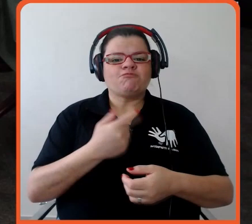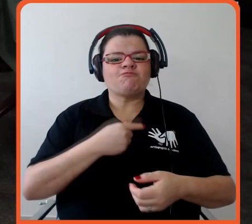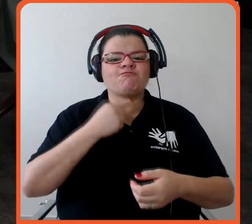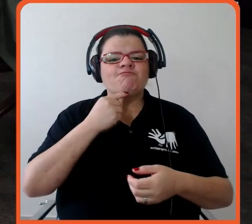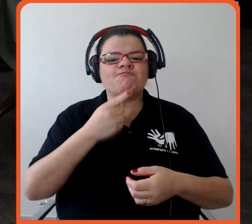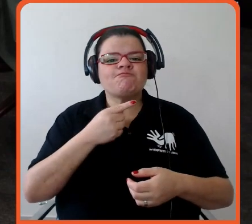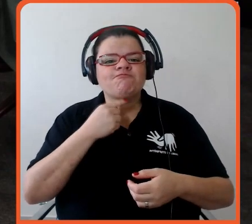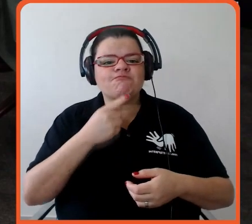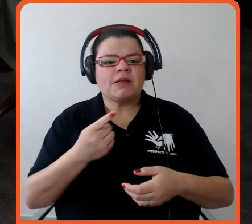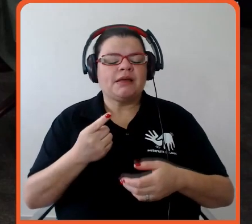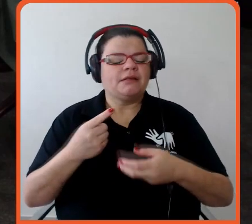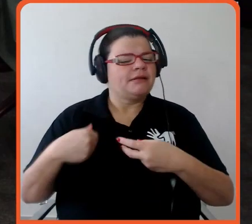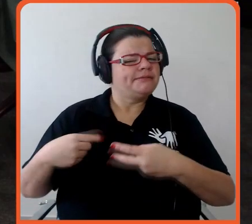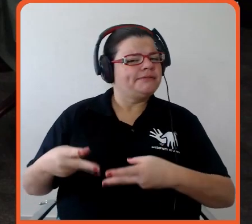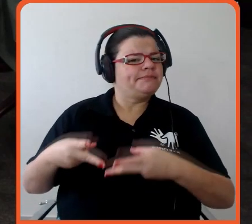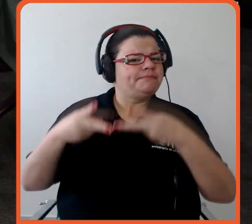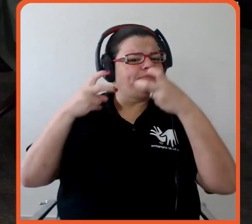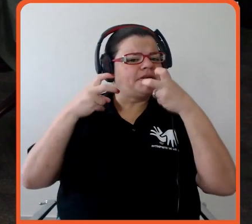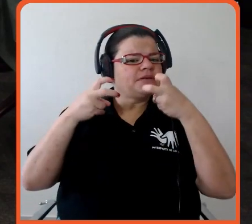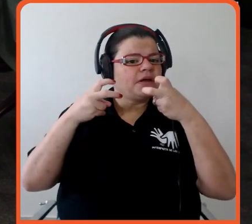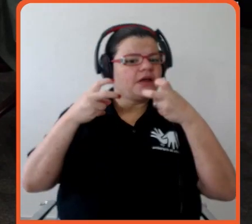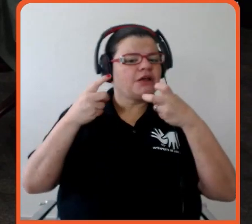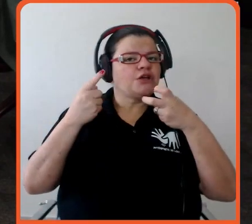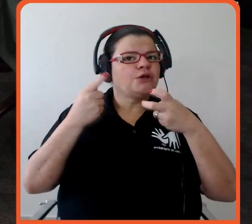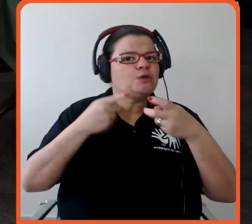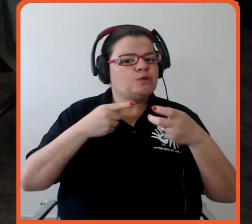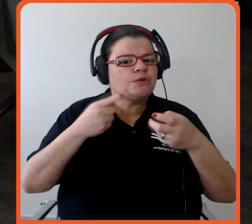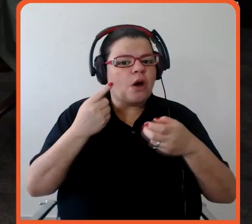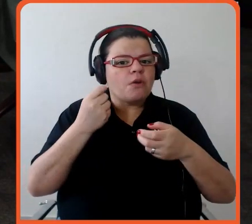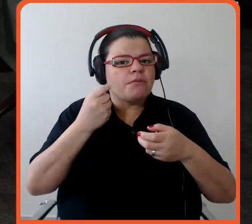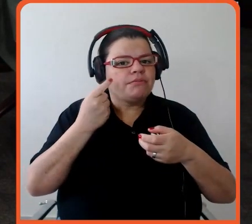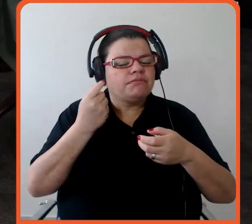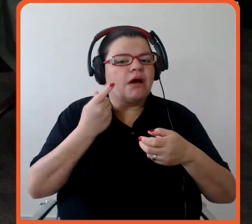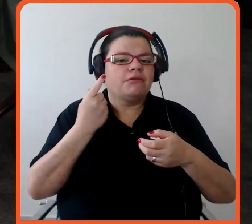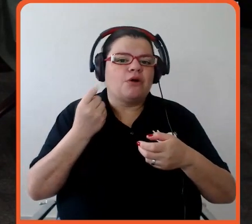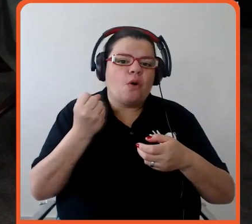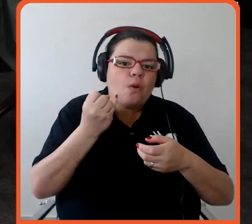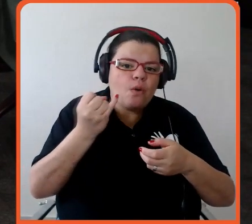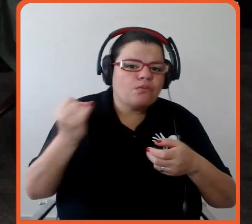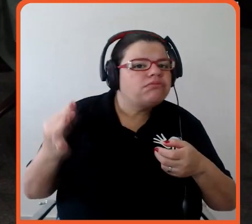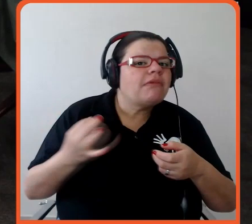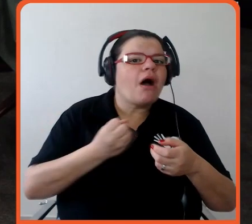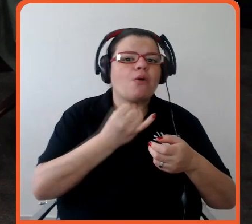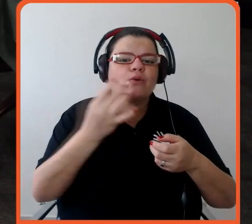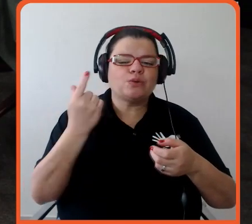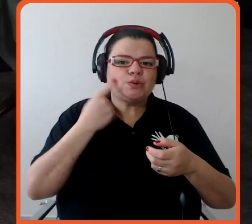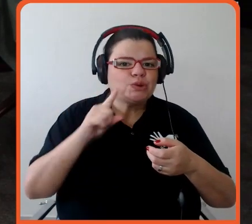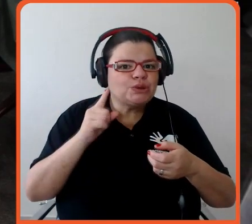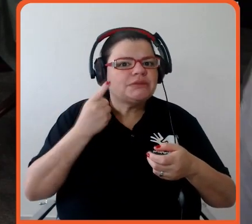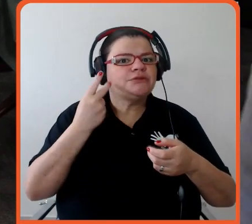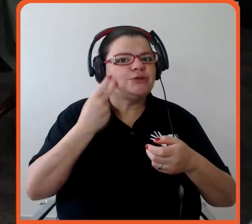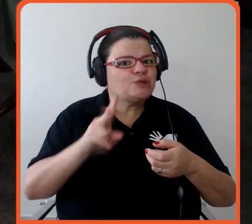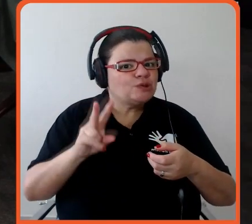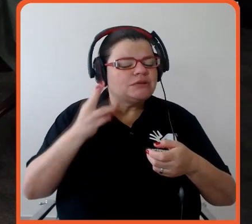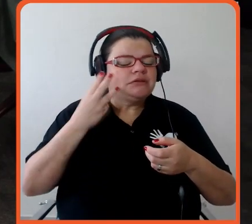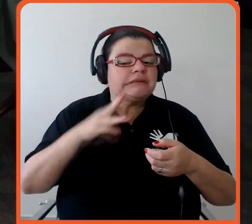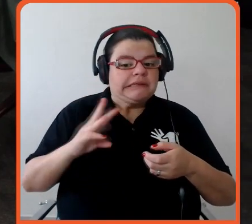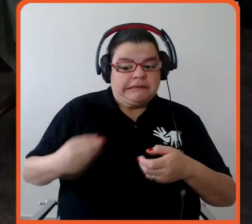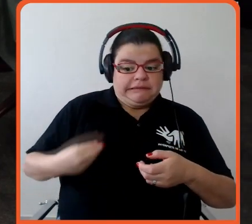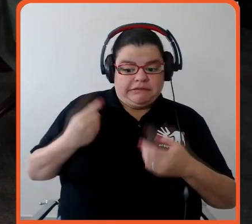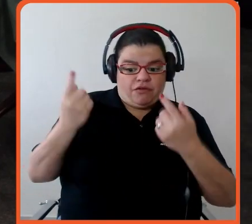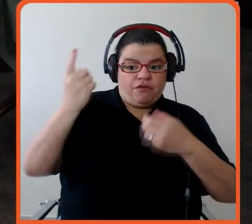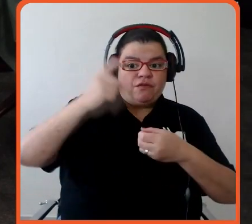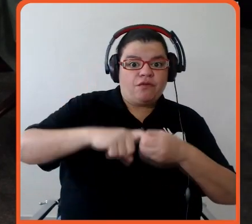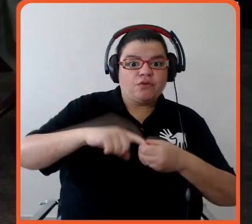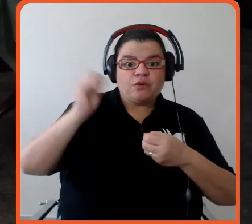percepção dos primeiros dias que a gente já retornou ao Brasil, já tem notícias também que a gente precisa avaliar, né? Mas